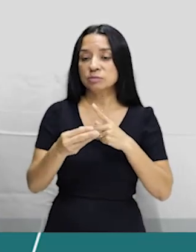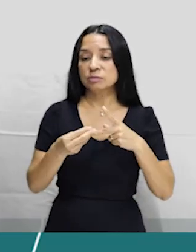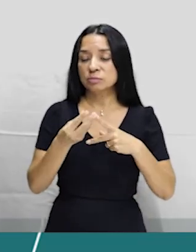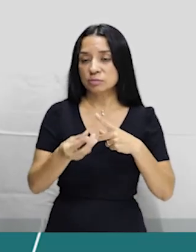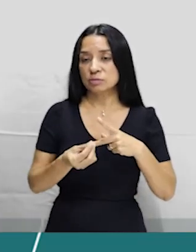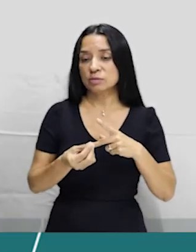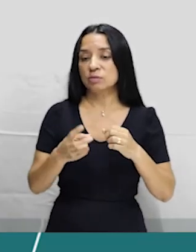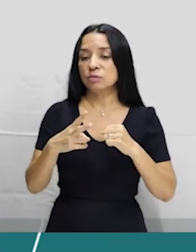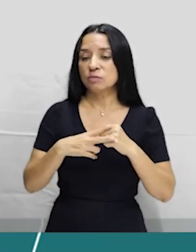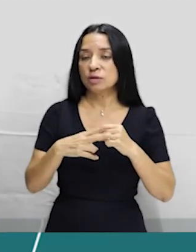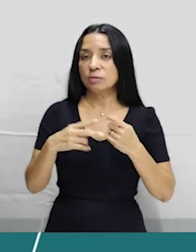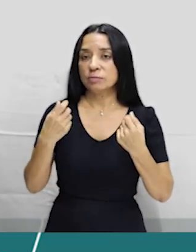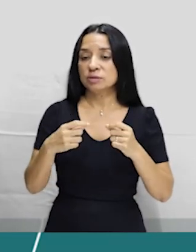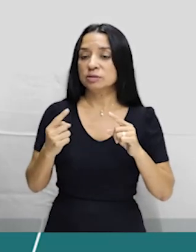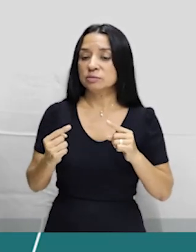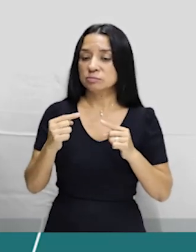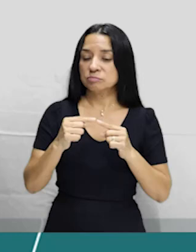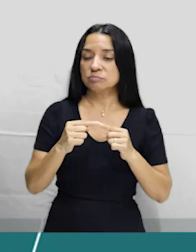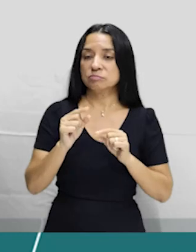que concordar com ele.